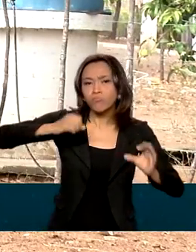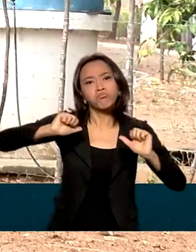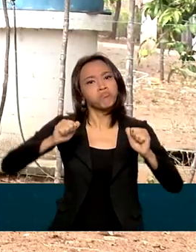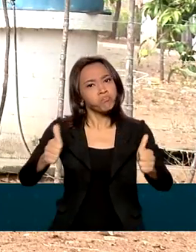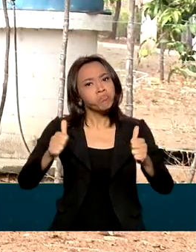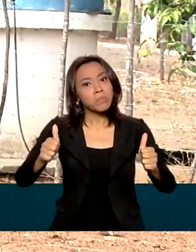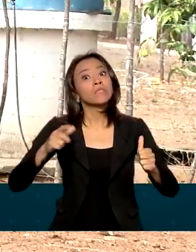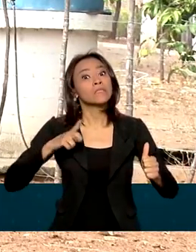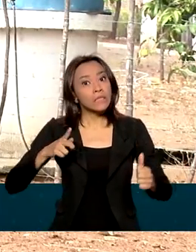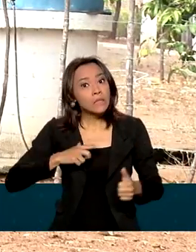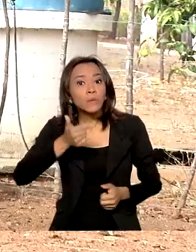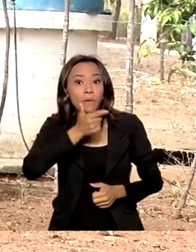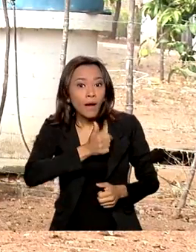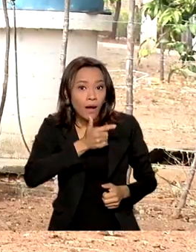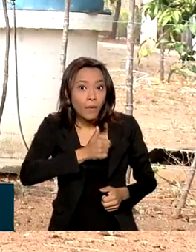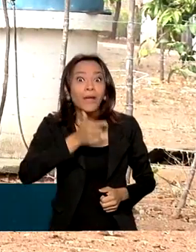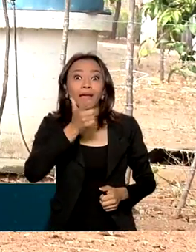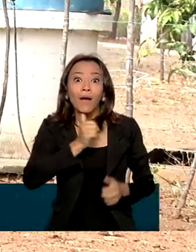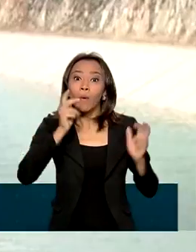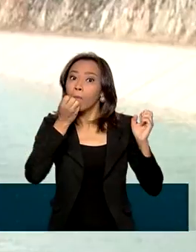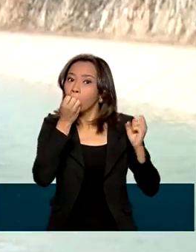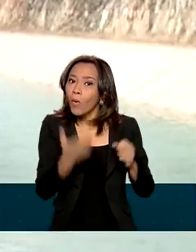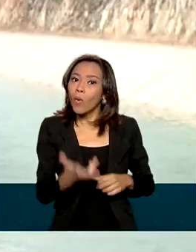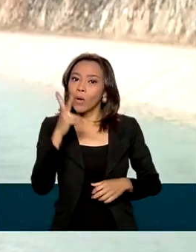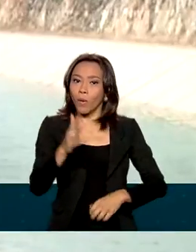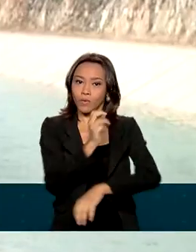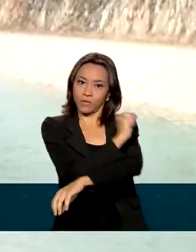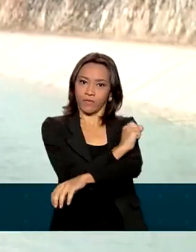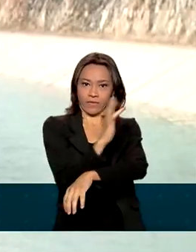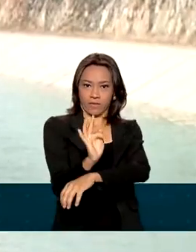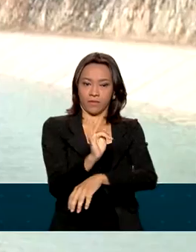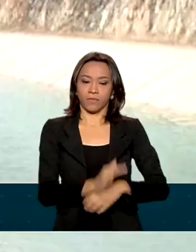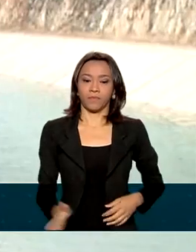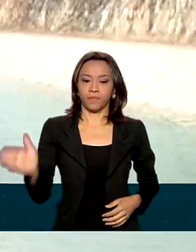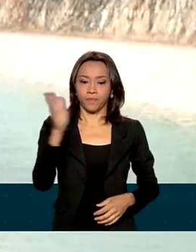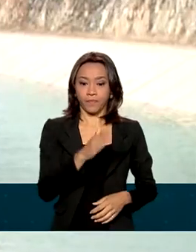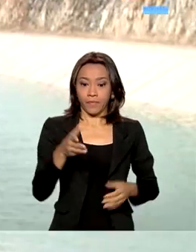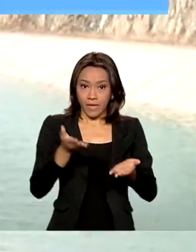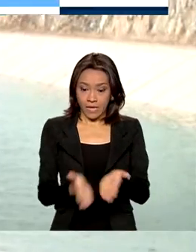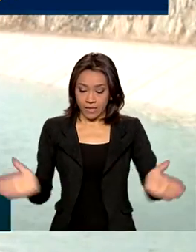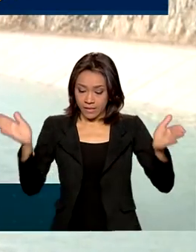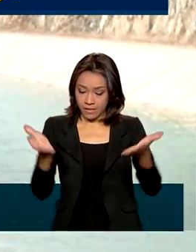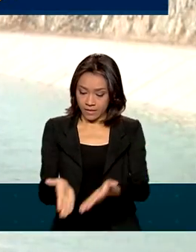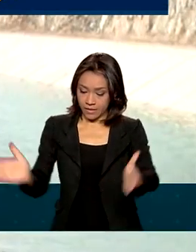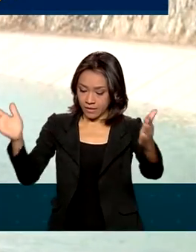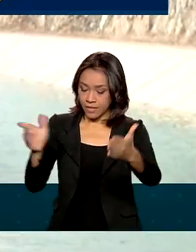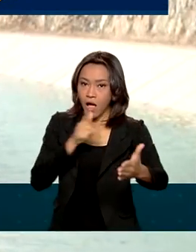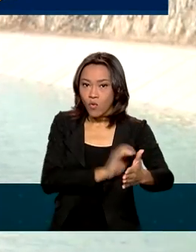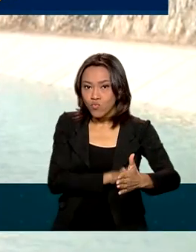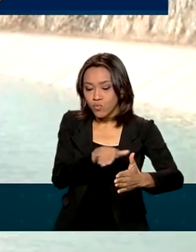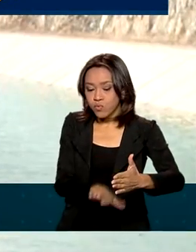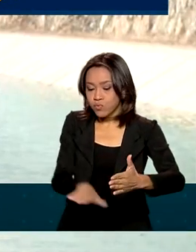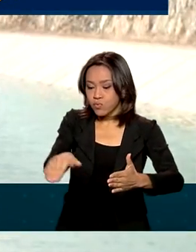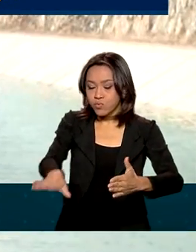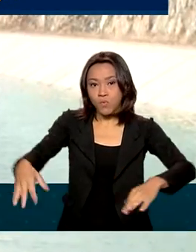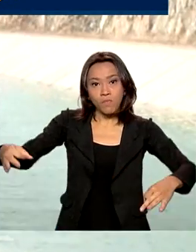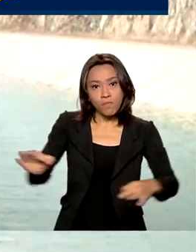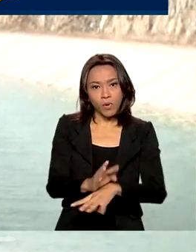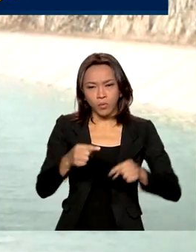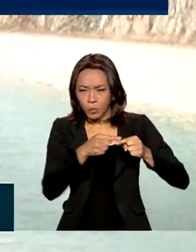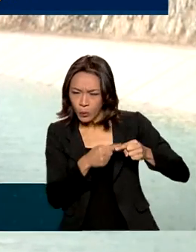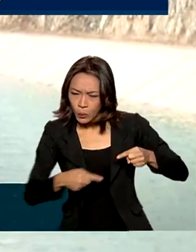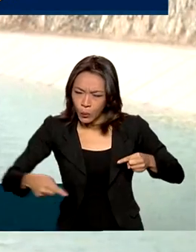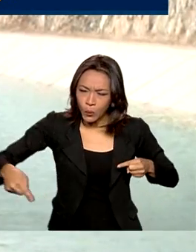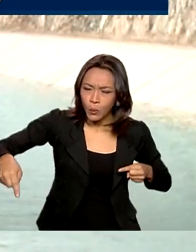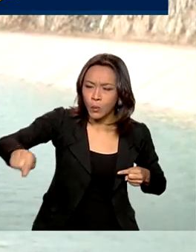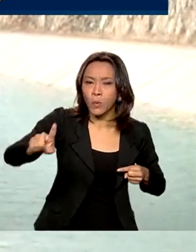E mais água boa que nessa do Rio São Francisco. O ramal do Agreste está pronto. São mais de 70 quilômetros de